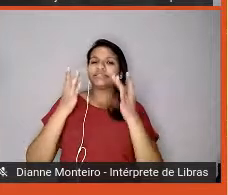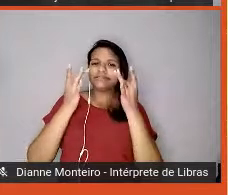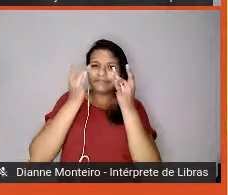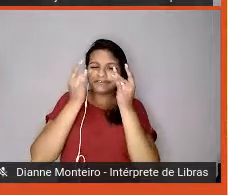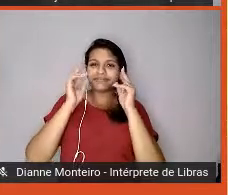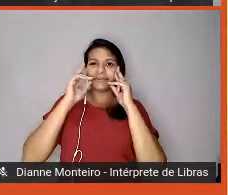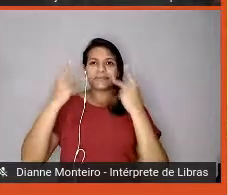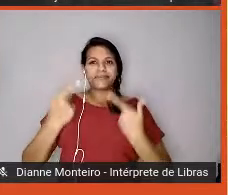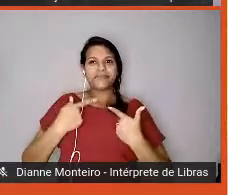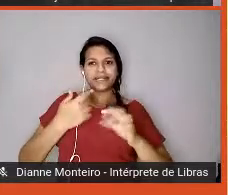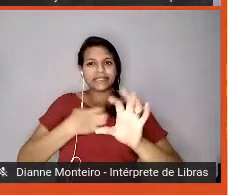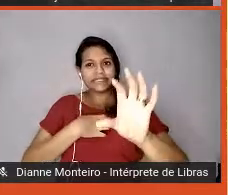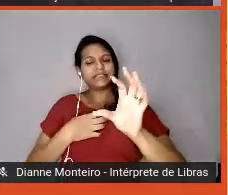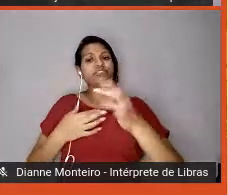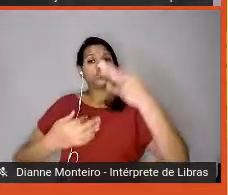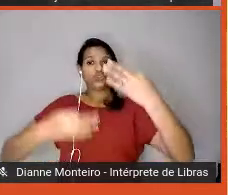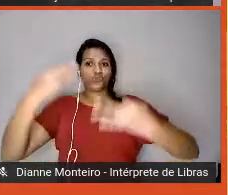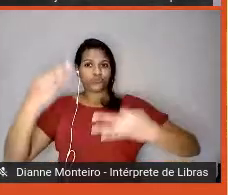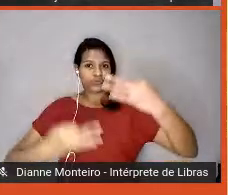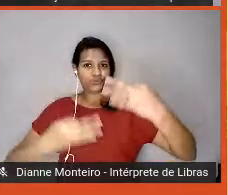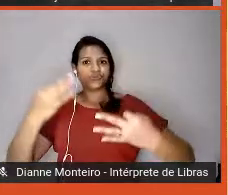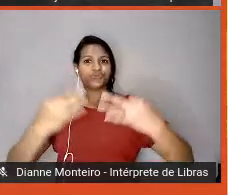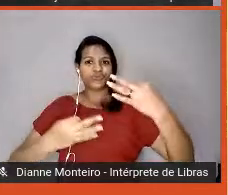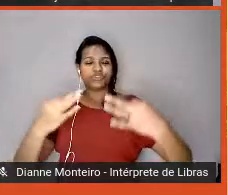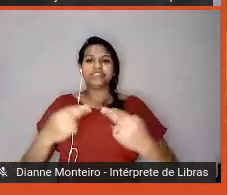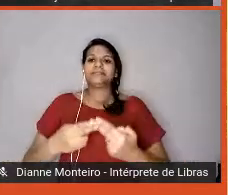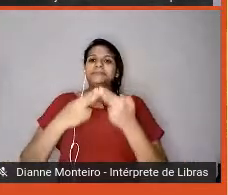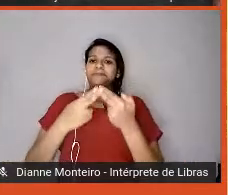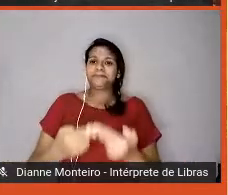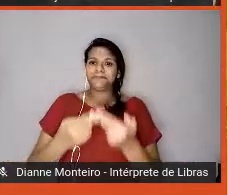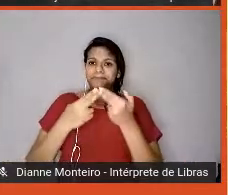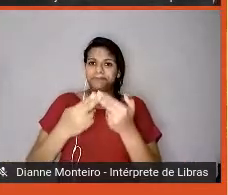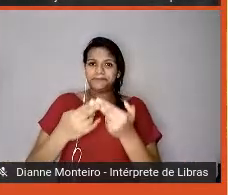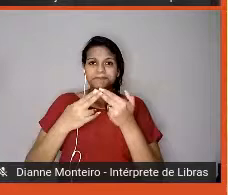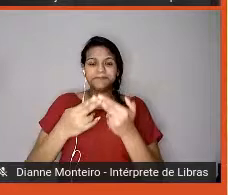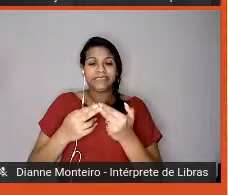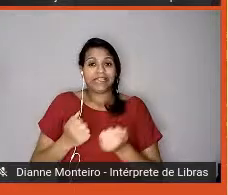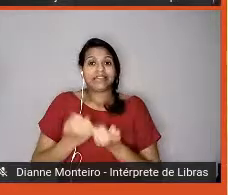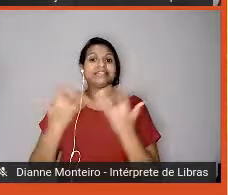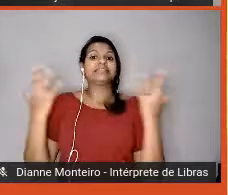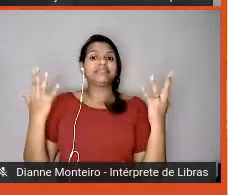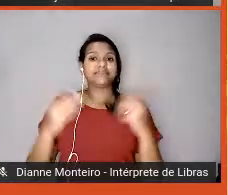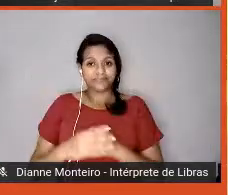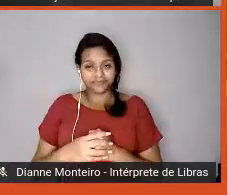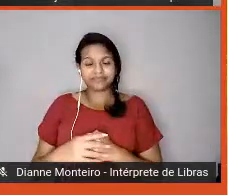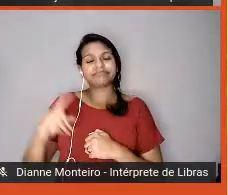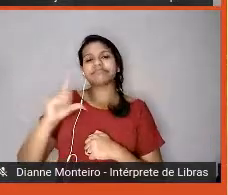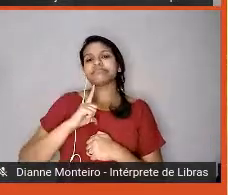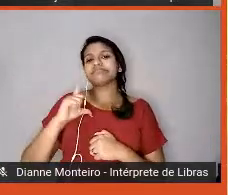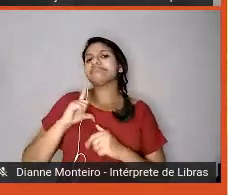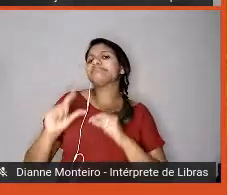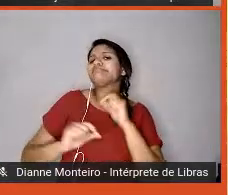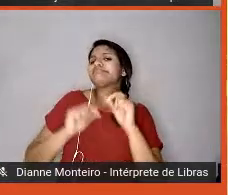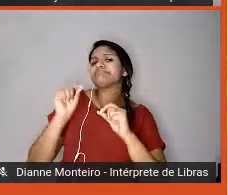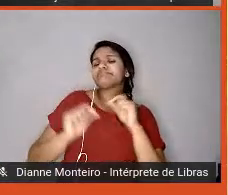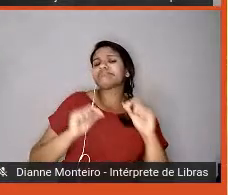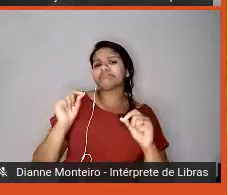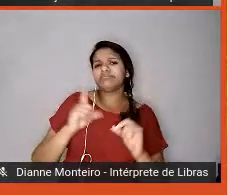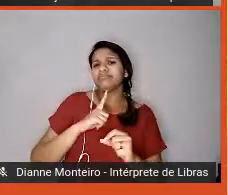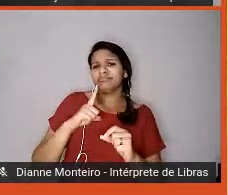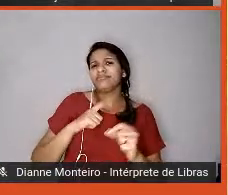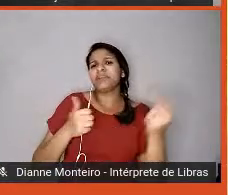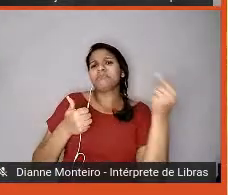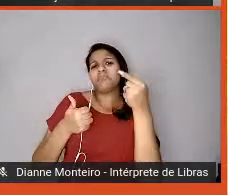transcendência. São importantíssimos serem conhecidos, né? Quais as pessoas têm, todas as pessoas têm